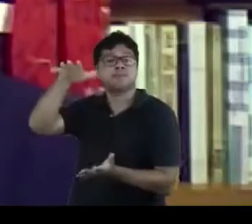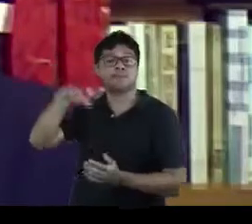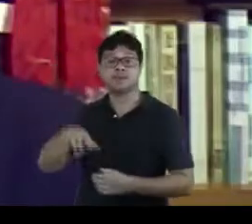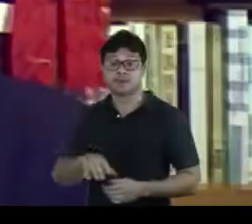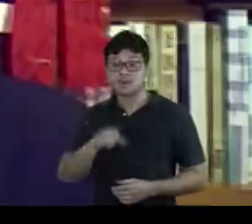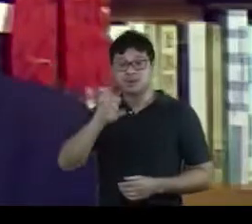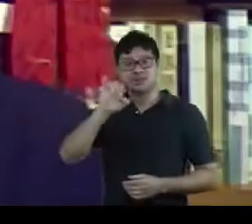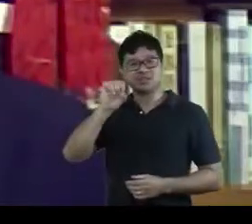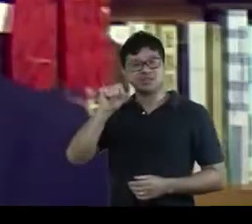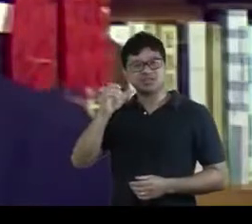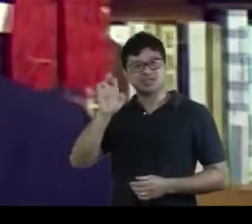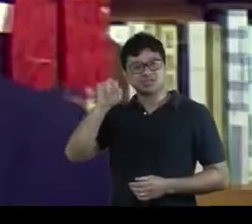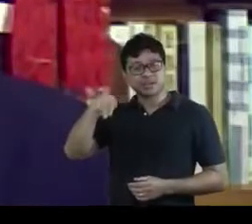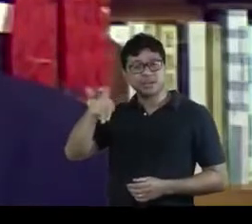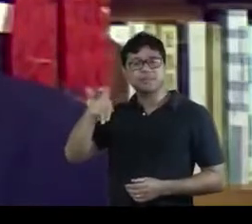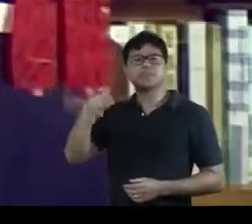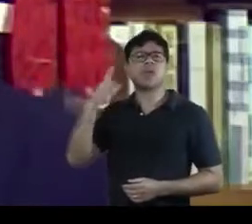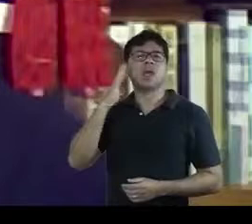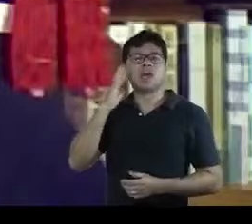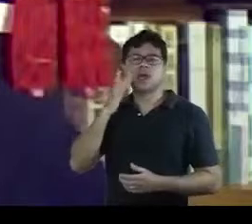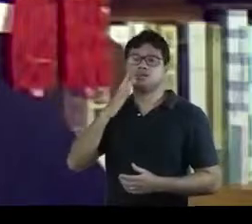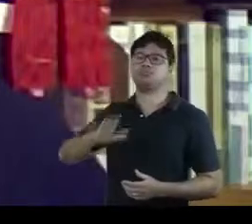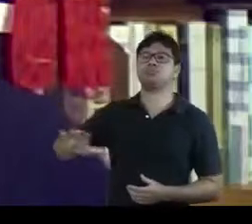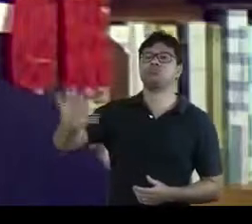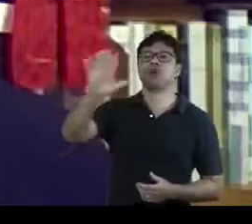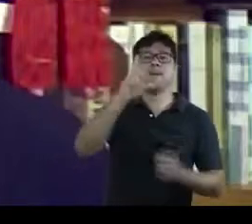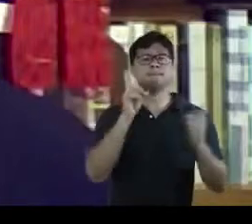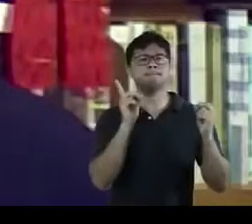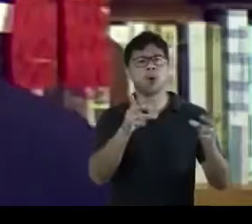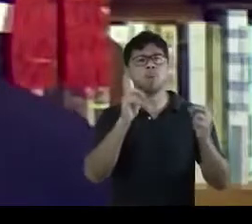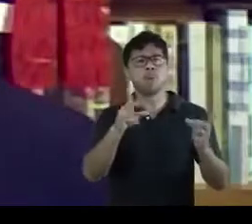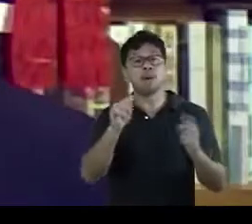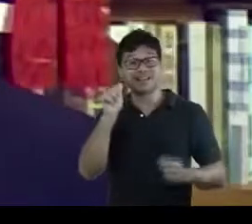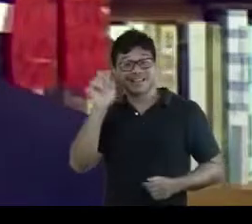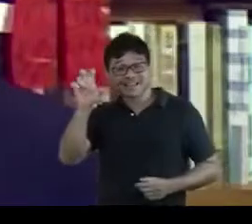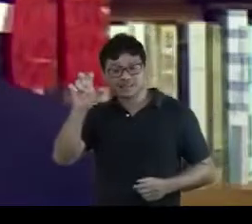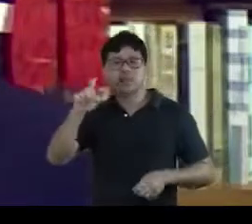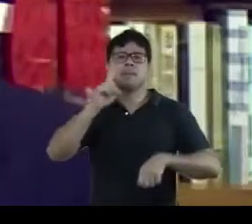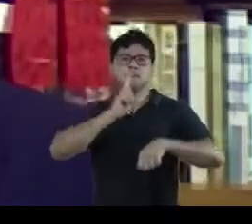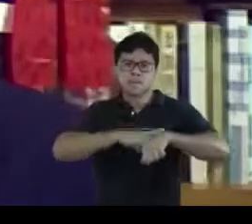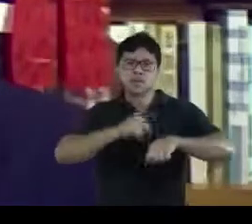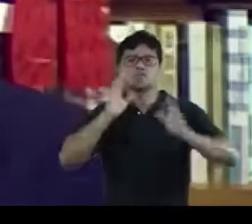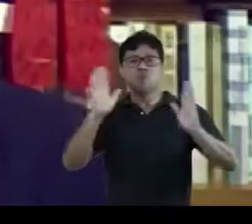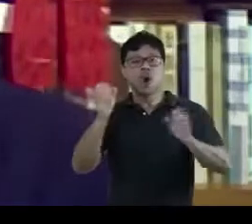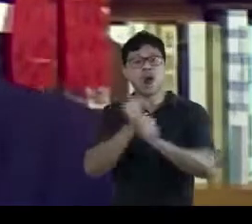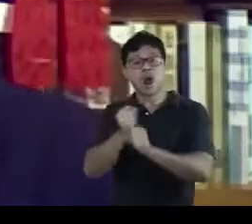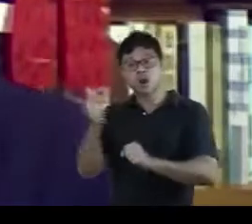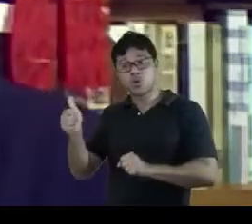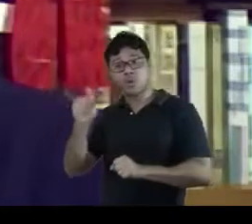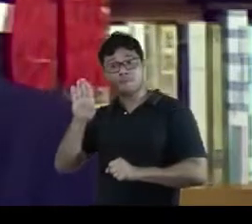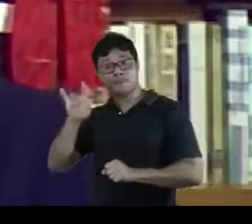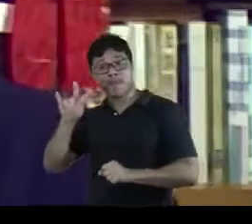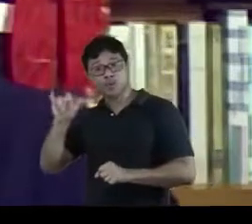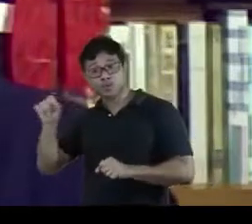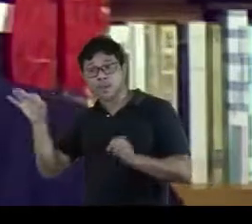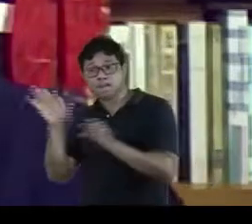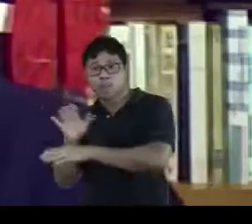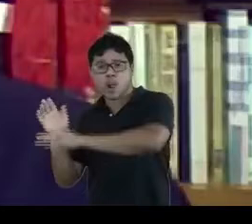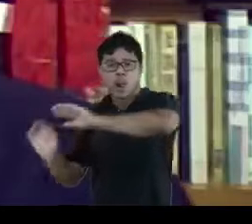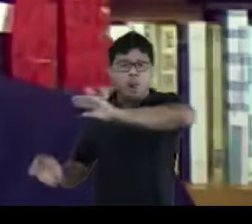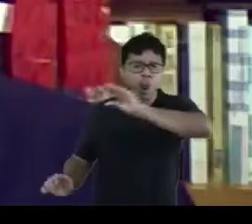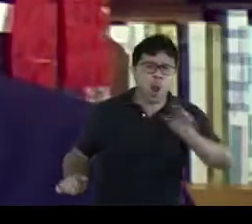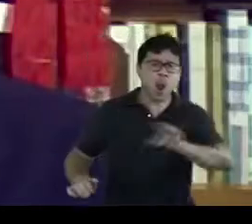Scrib, todas as obras arroladas neste quadro foram publicadas no mesmo ano de seu lançamento, reiterando o grau de